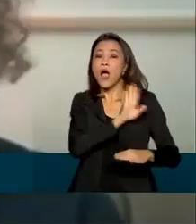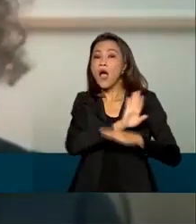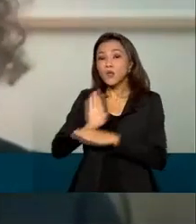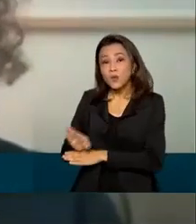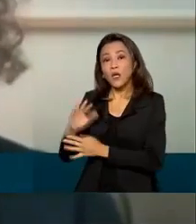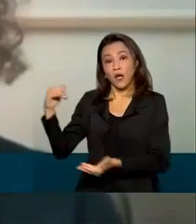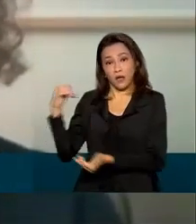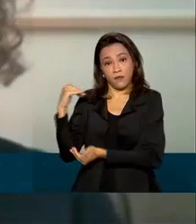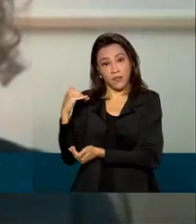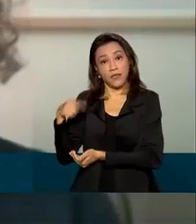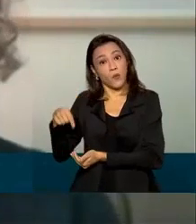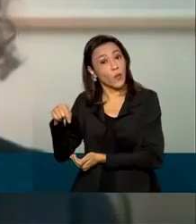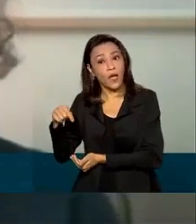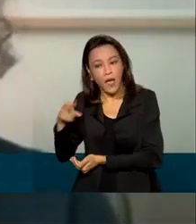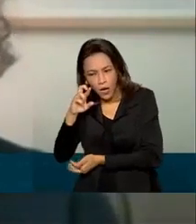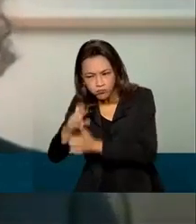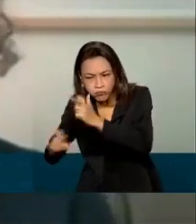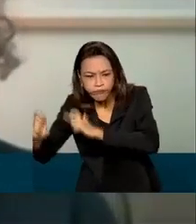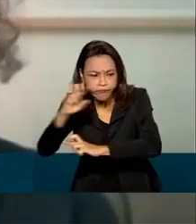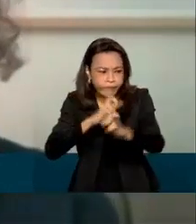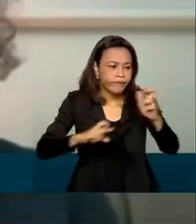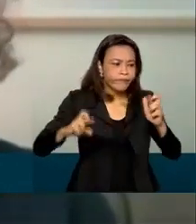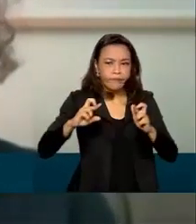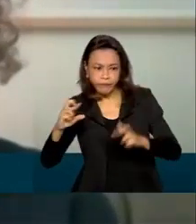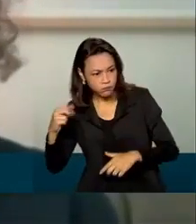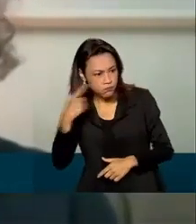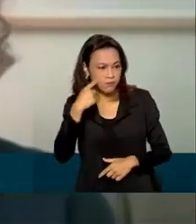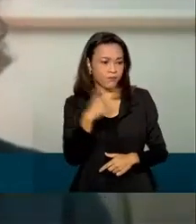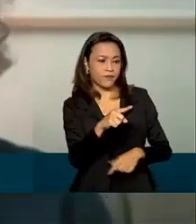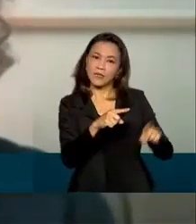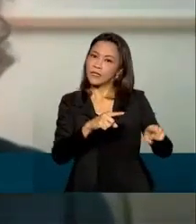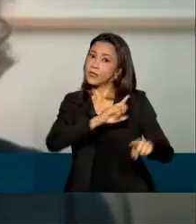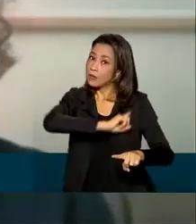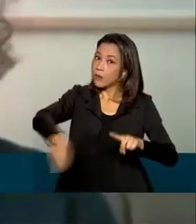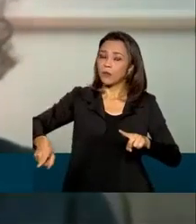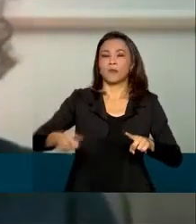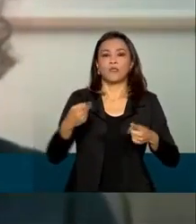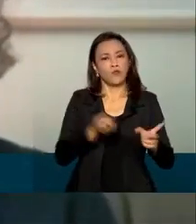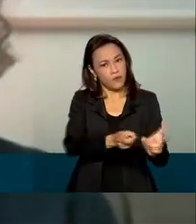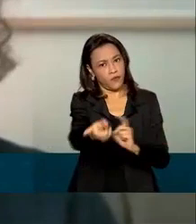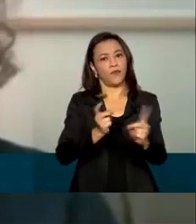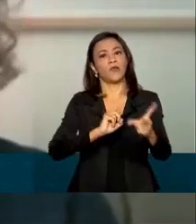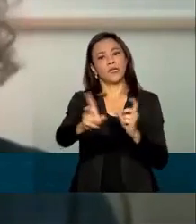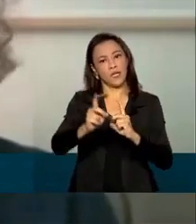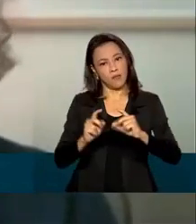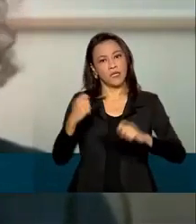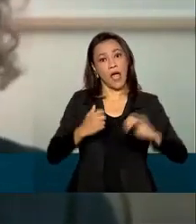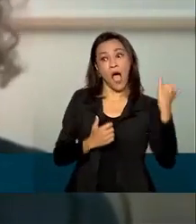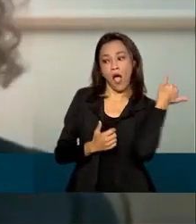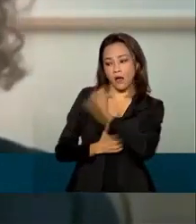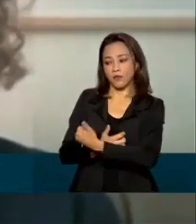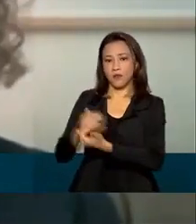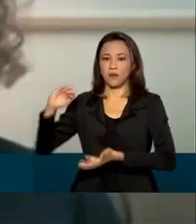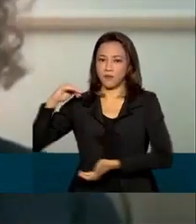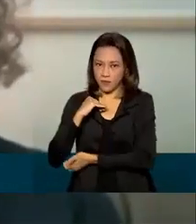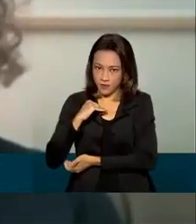fiscalizar esse tipo de ocorrência que é ilegal da venda desses produtos. E sim, não